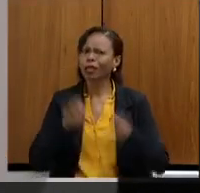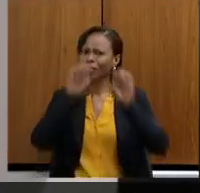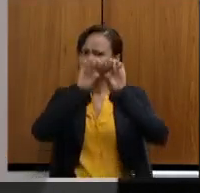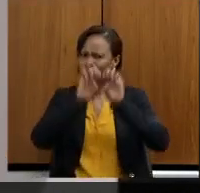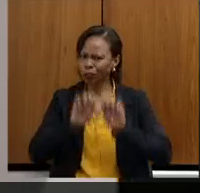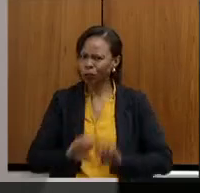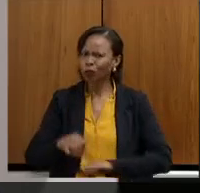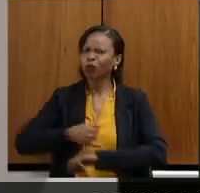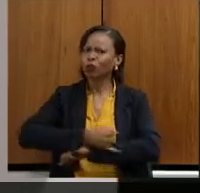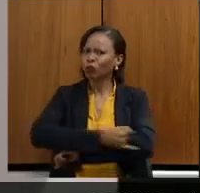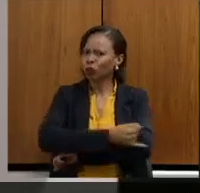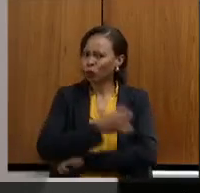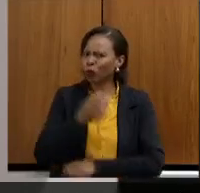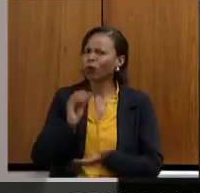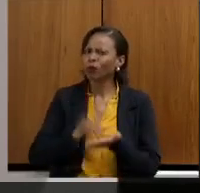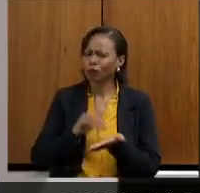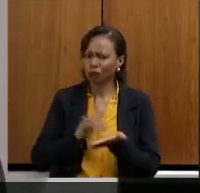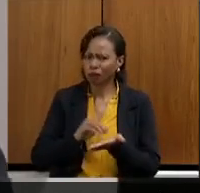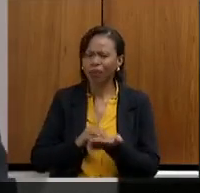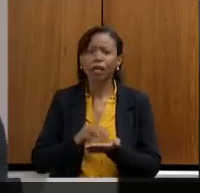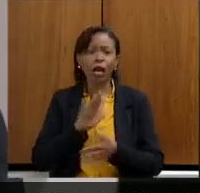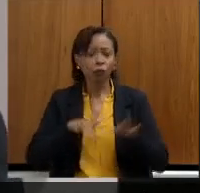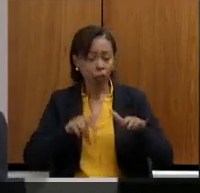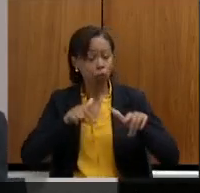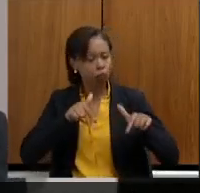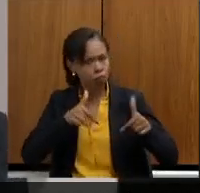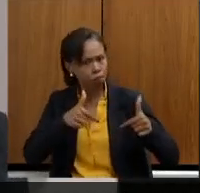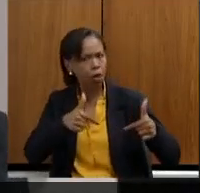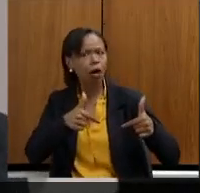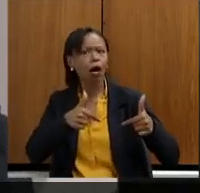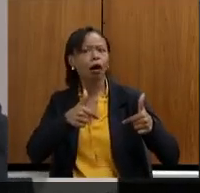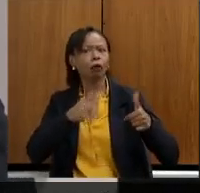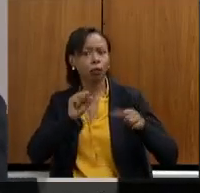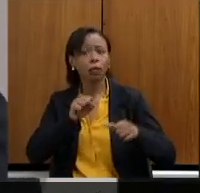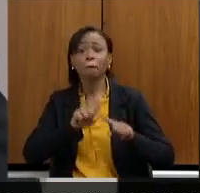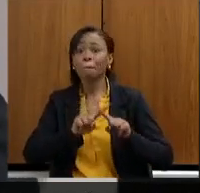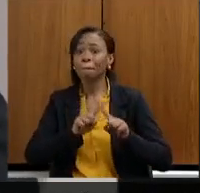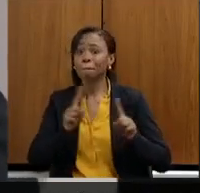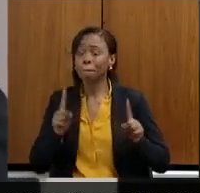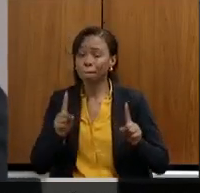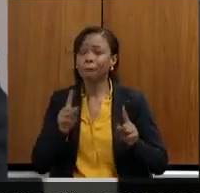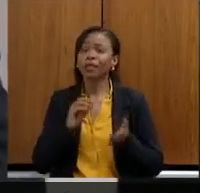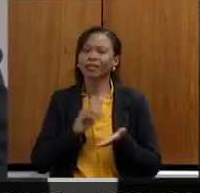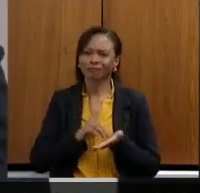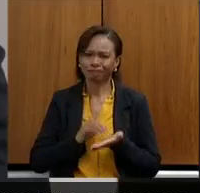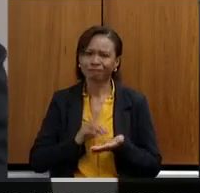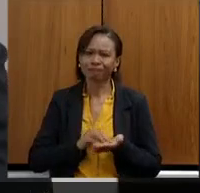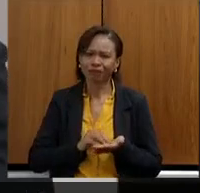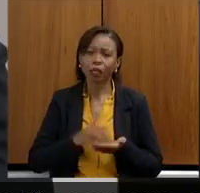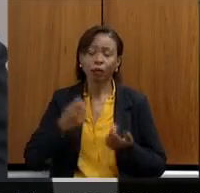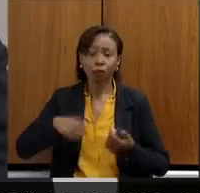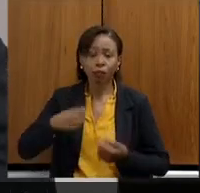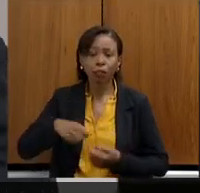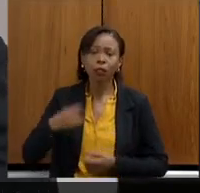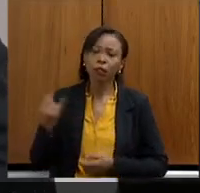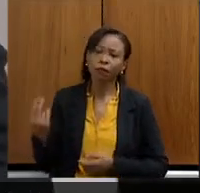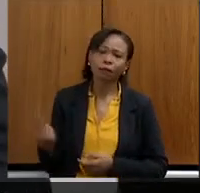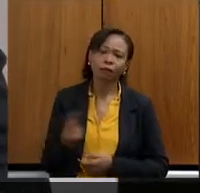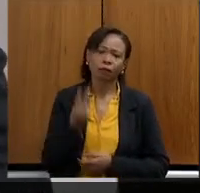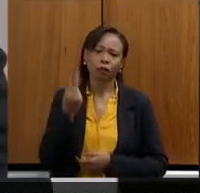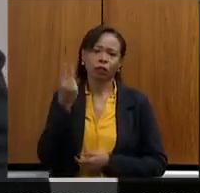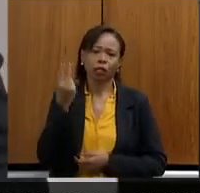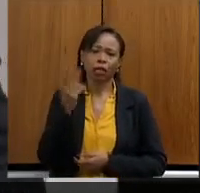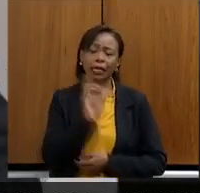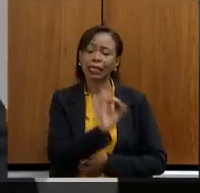tenha boa vontade, dedicação e tudo, mas nós sabemos que precisamos valorizar a